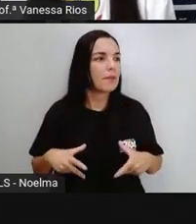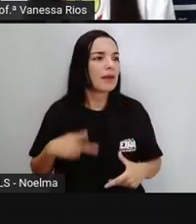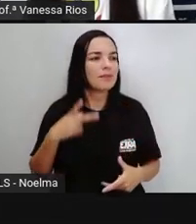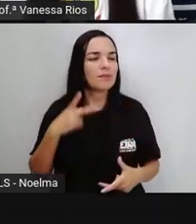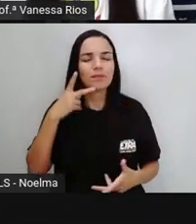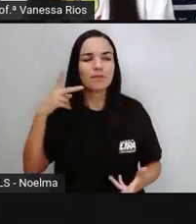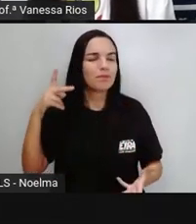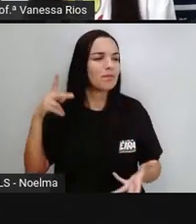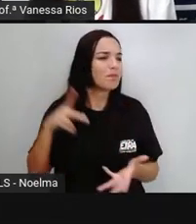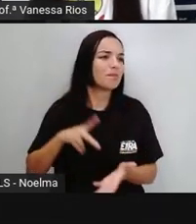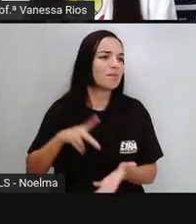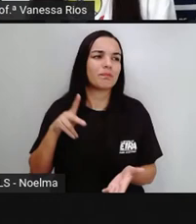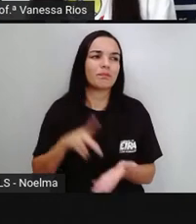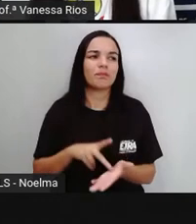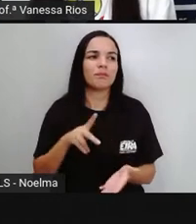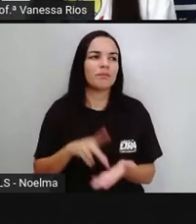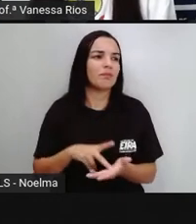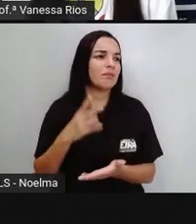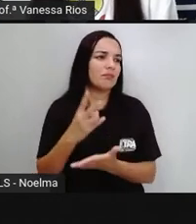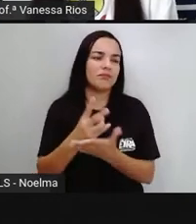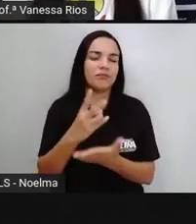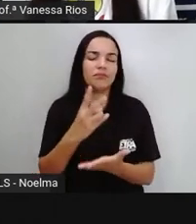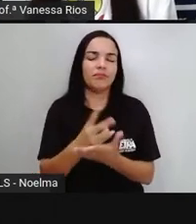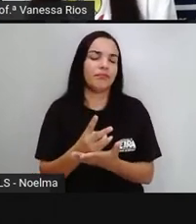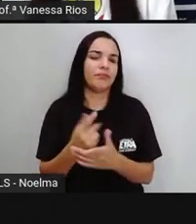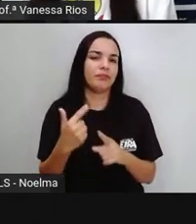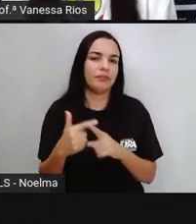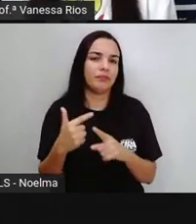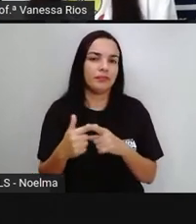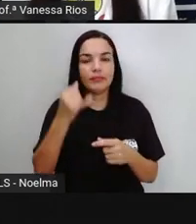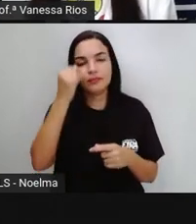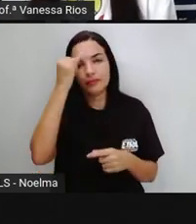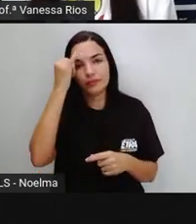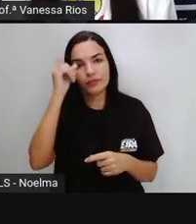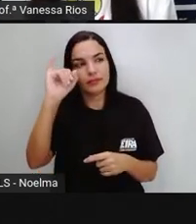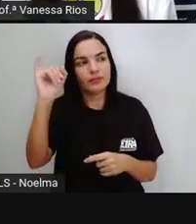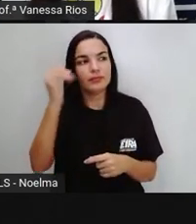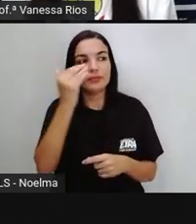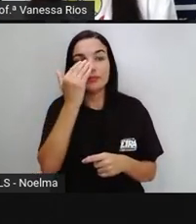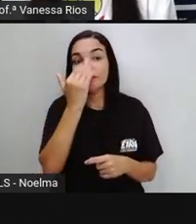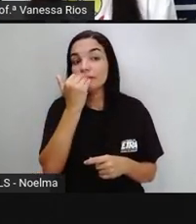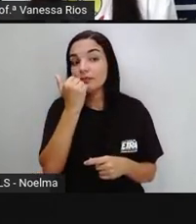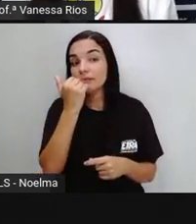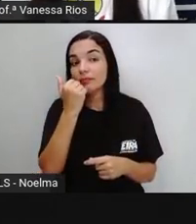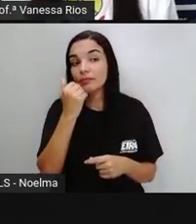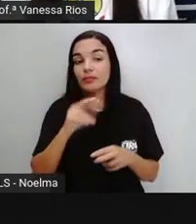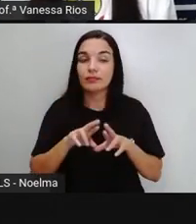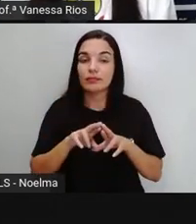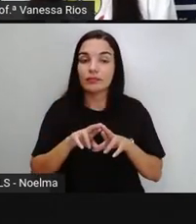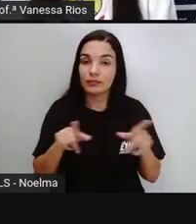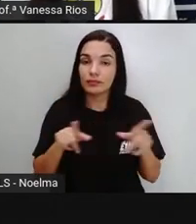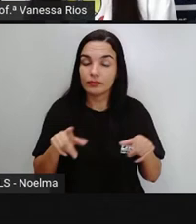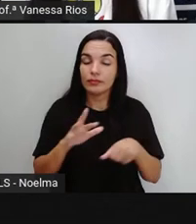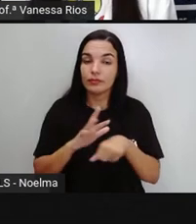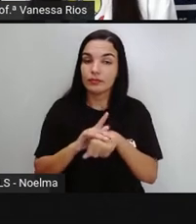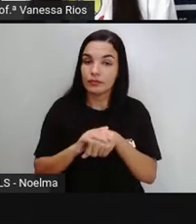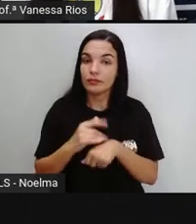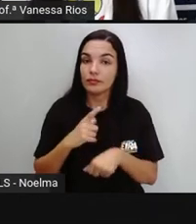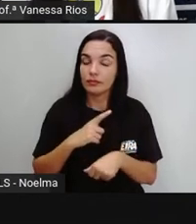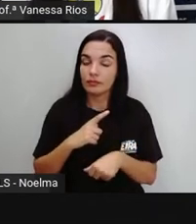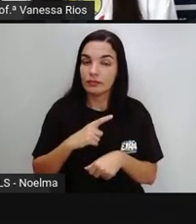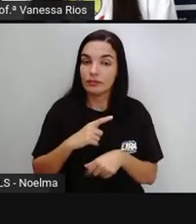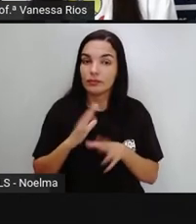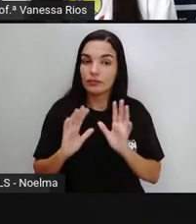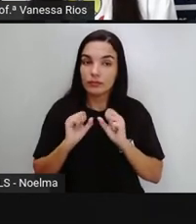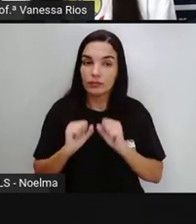quais são aí os micro-organismos que podem estar nesses alimentos e nos trazer aí prejuízos. Então, eles podem ser comprados